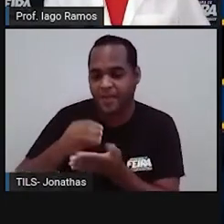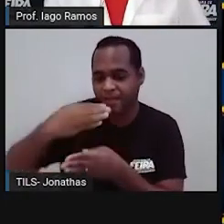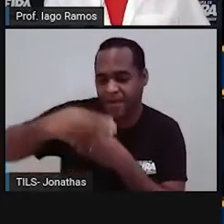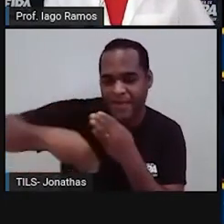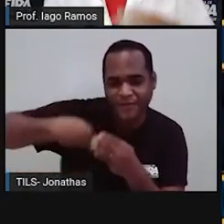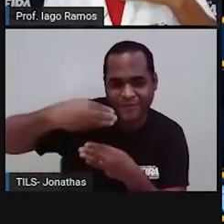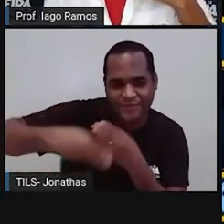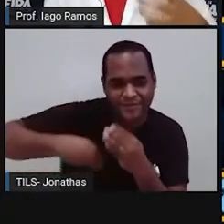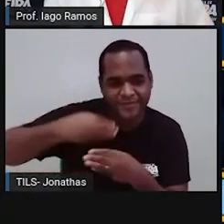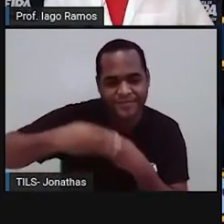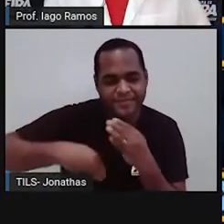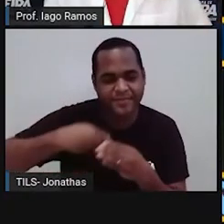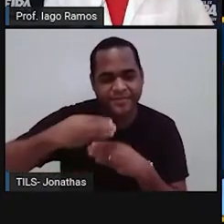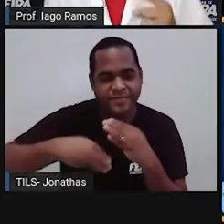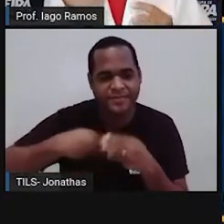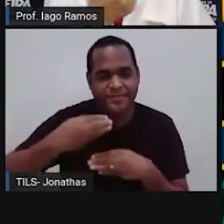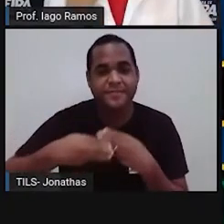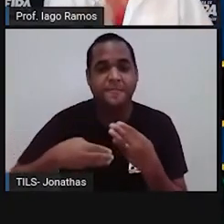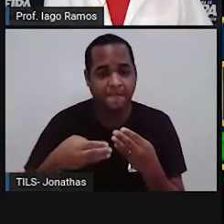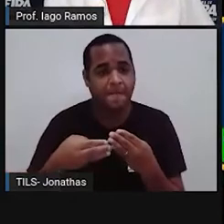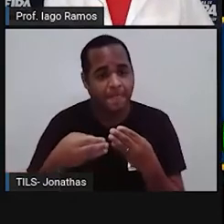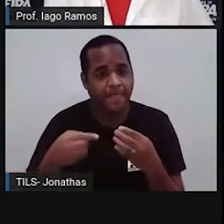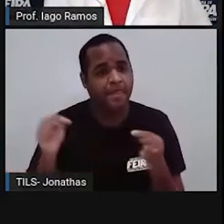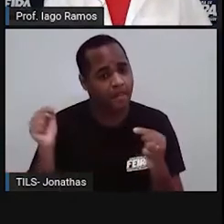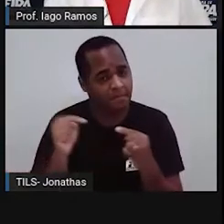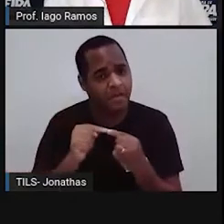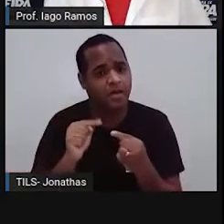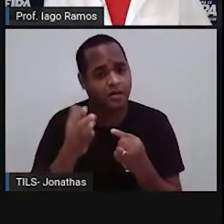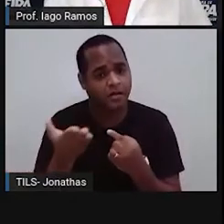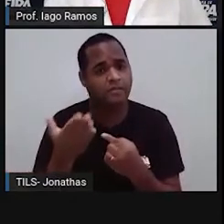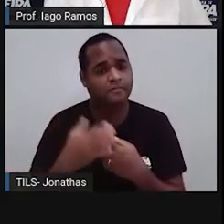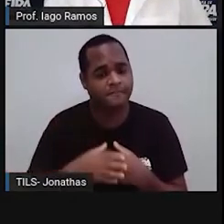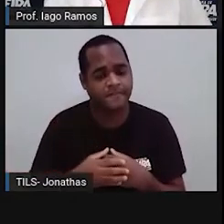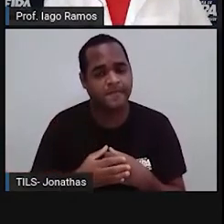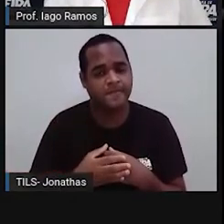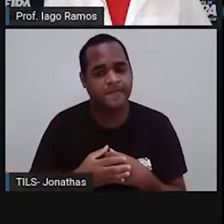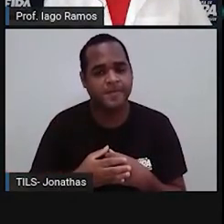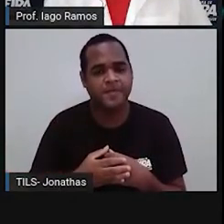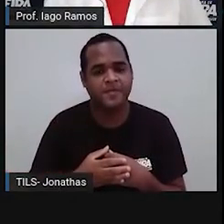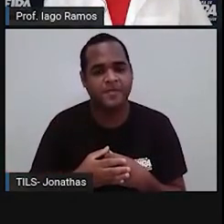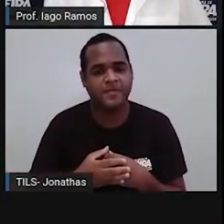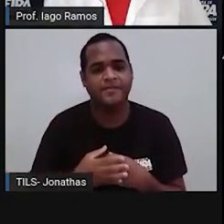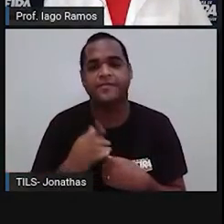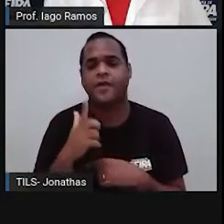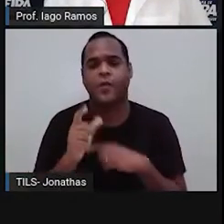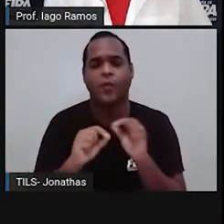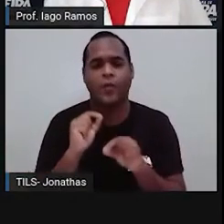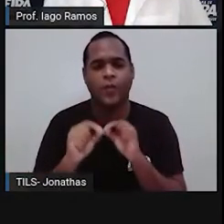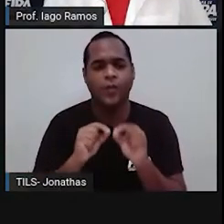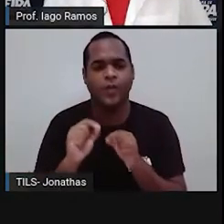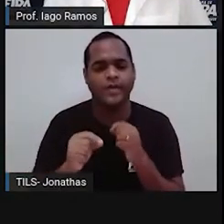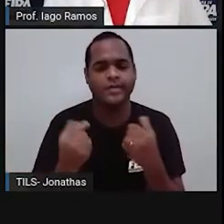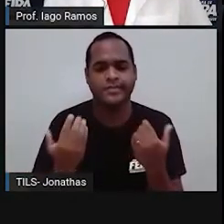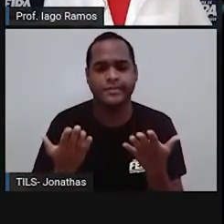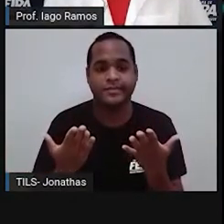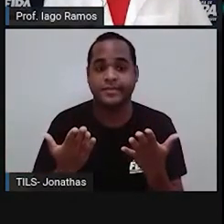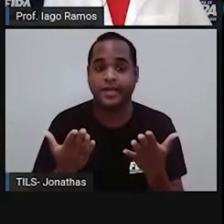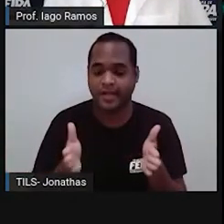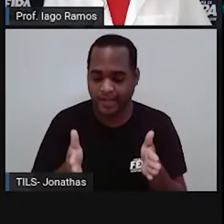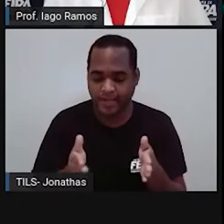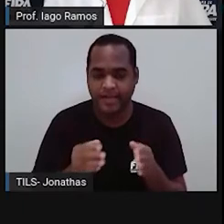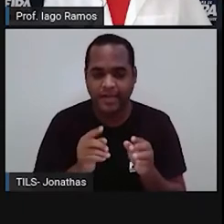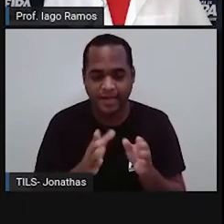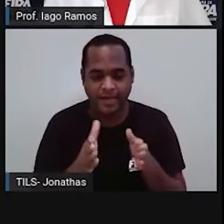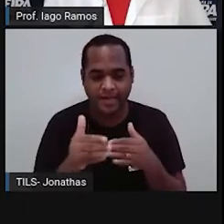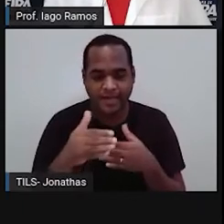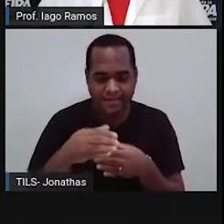papel. Um rolozinho de papel, um rolo, né? Lembra? O cilindro, então. O que não é cilindro aqui? A caixa de leite.